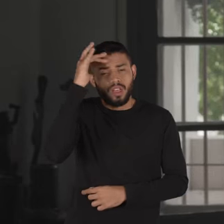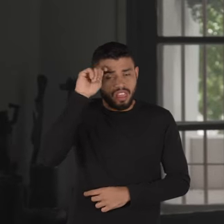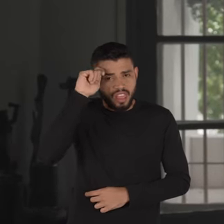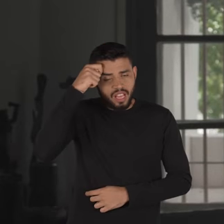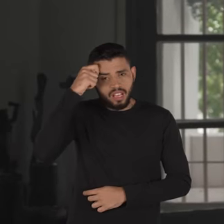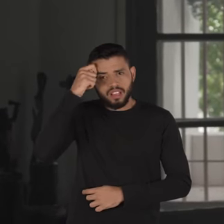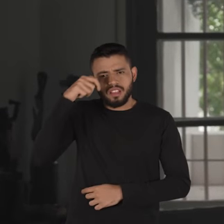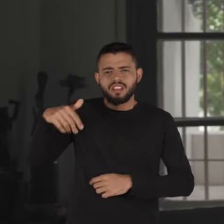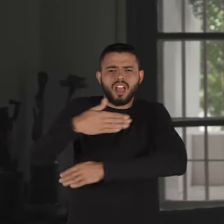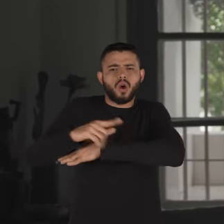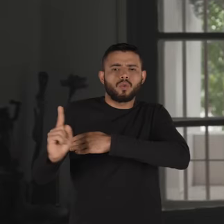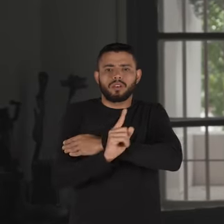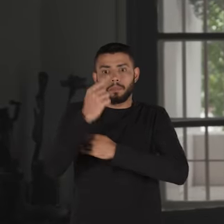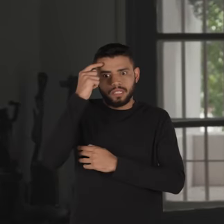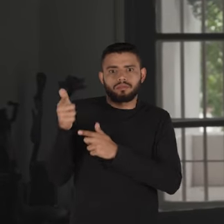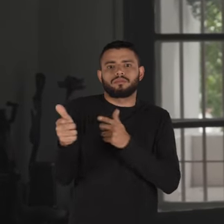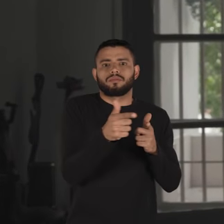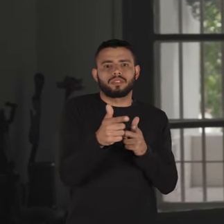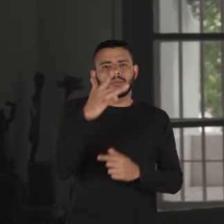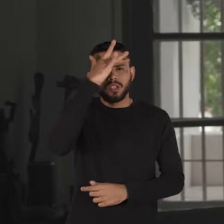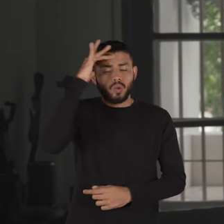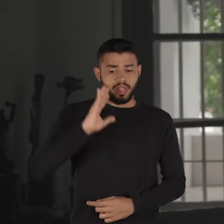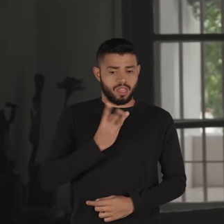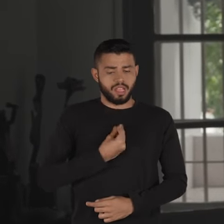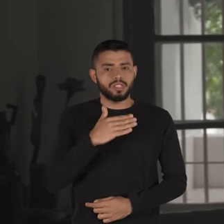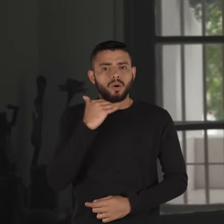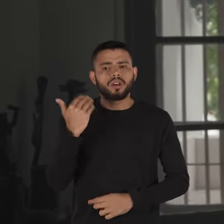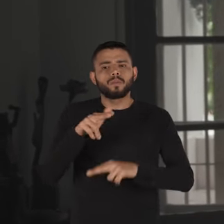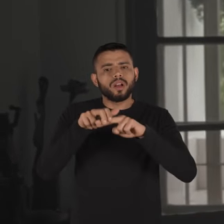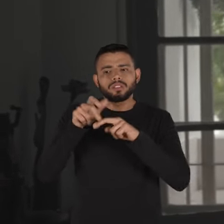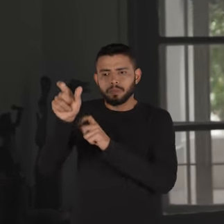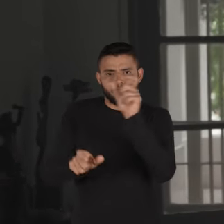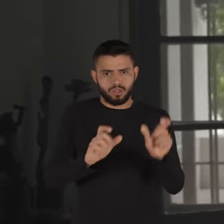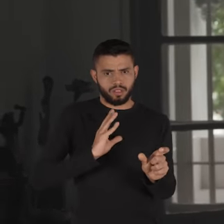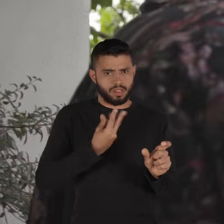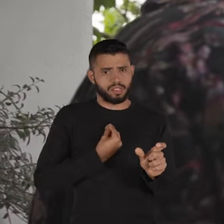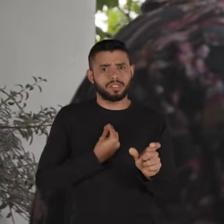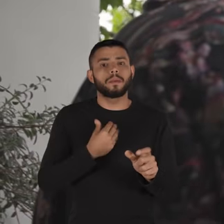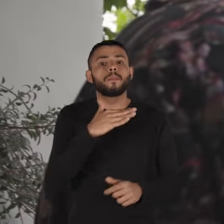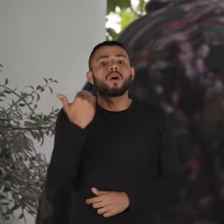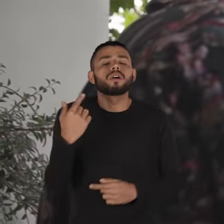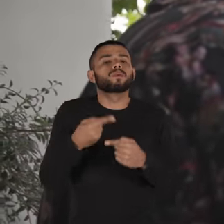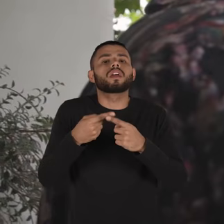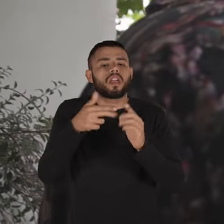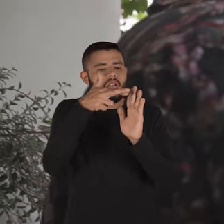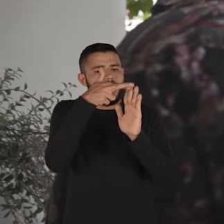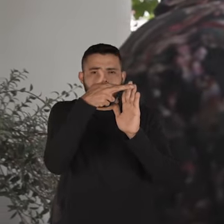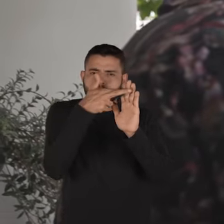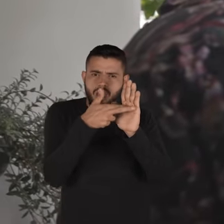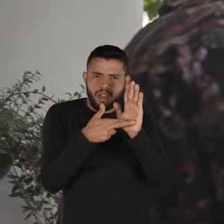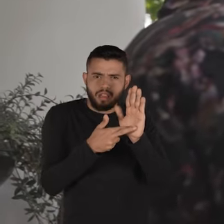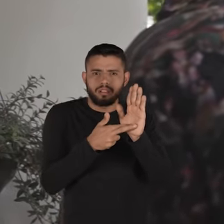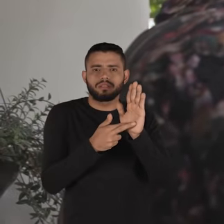alguém acha que é um assaltante. As pessoas trans morrem não é por causa de outras pessoas trans. As pessoas trans morrem porque essa norma